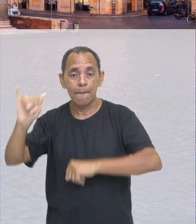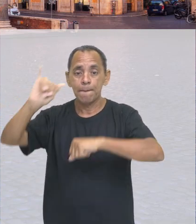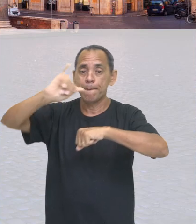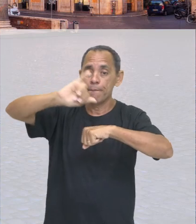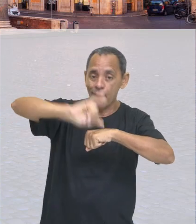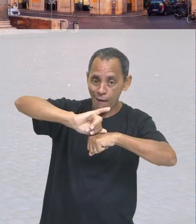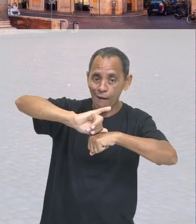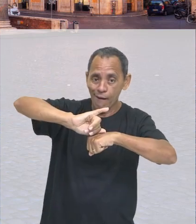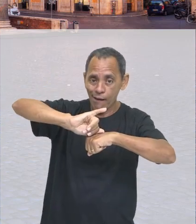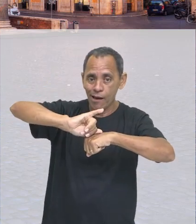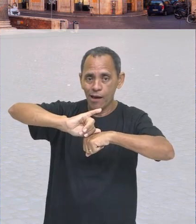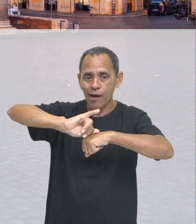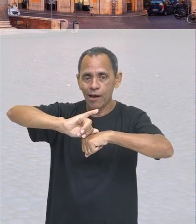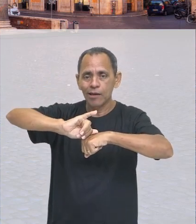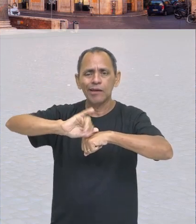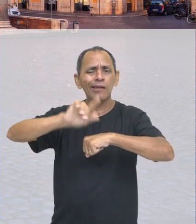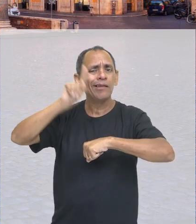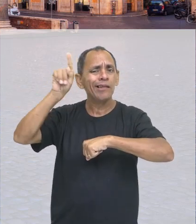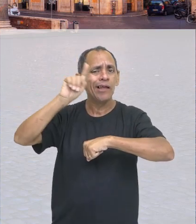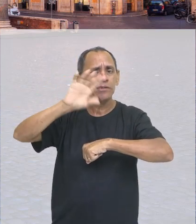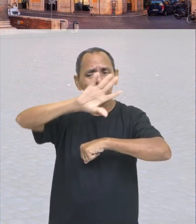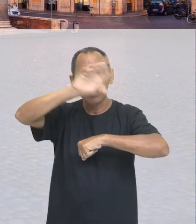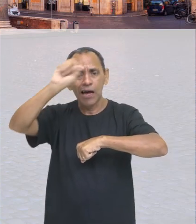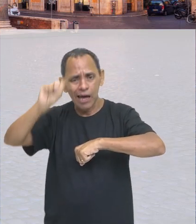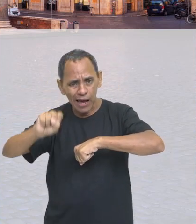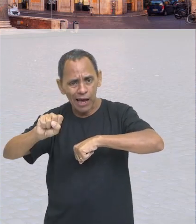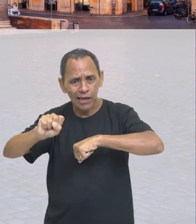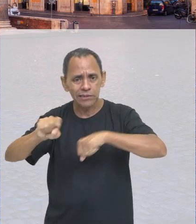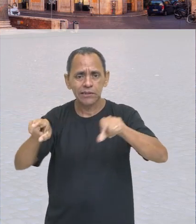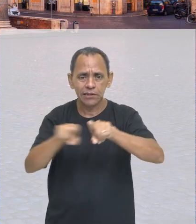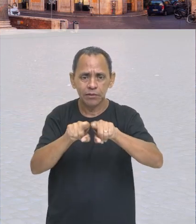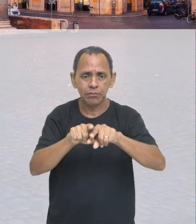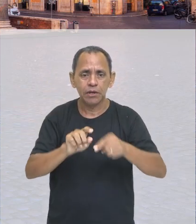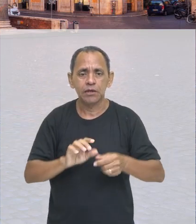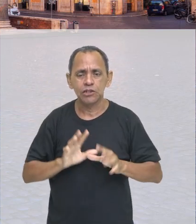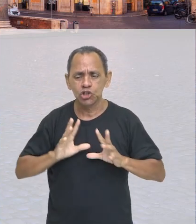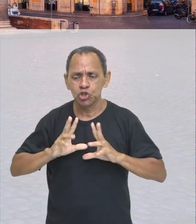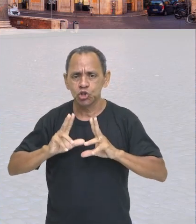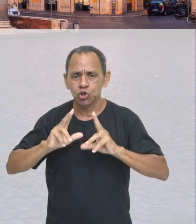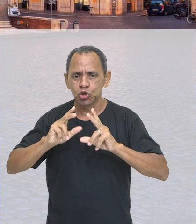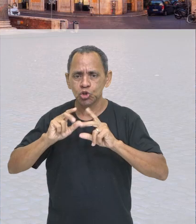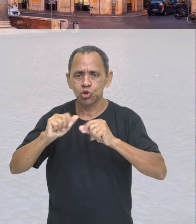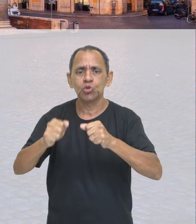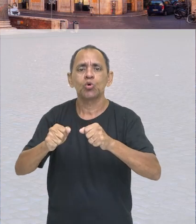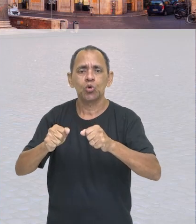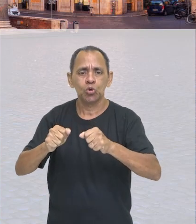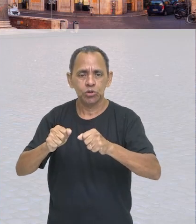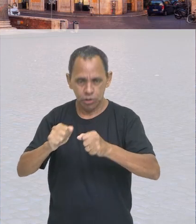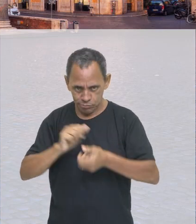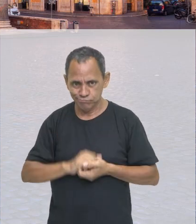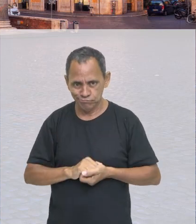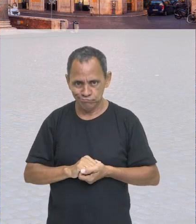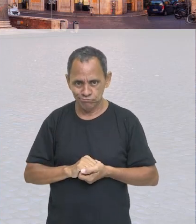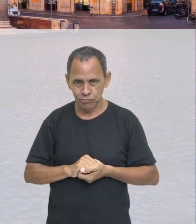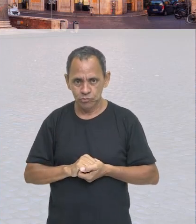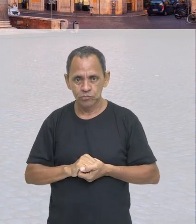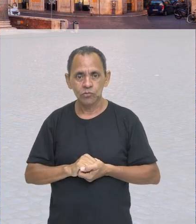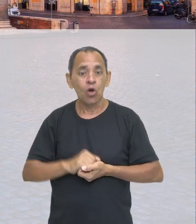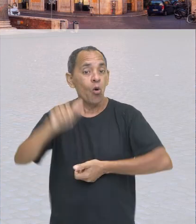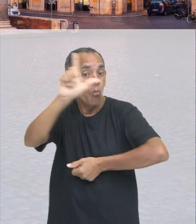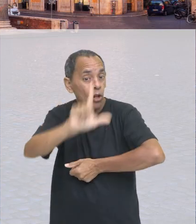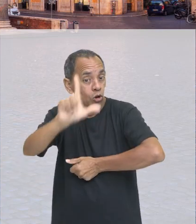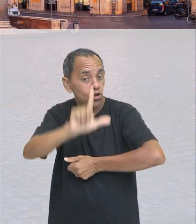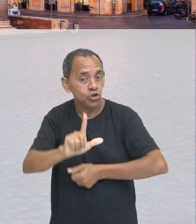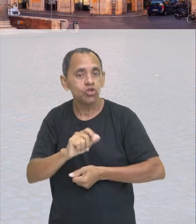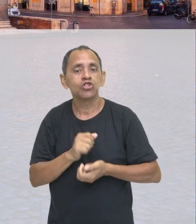Oriente Médio, lá da Ásia. Então, isso quer dizer o quê? Então, toda uma mão de obra que vai lá, que compra, que traz e